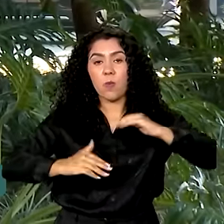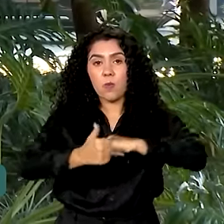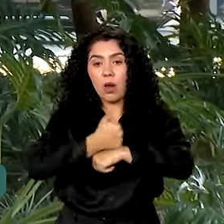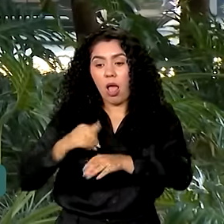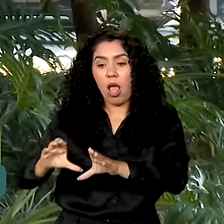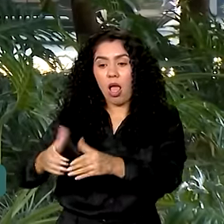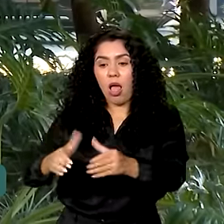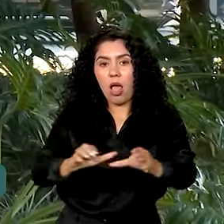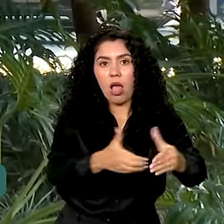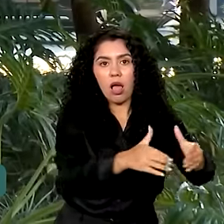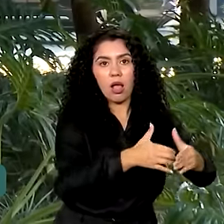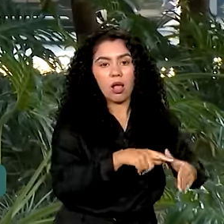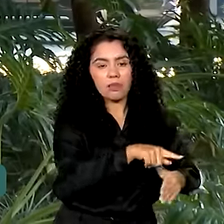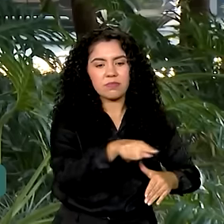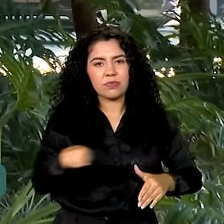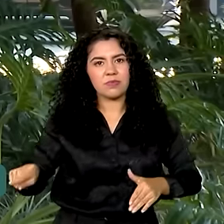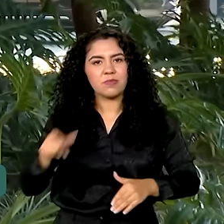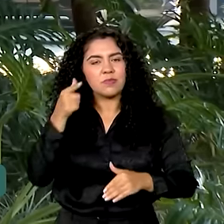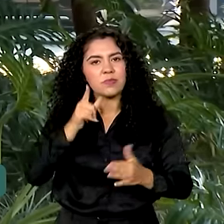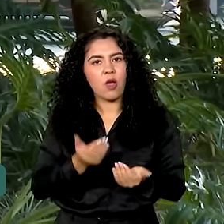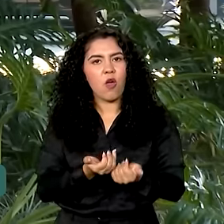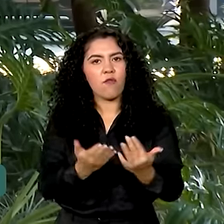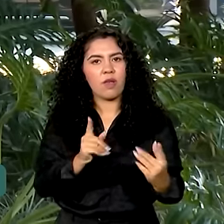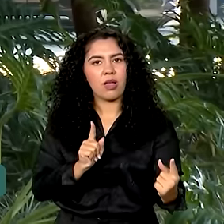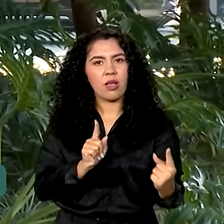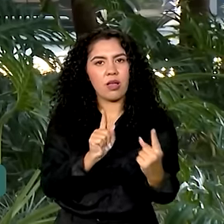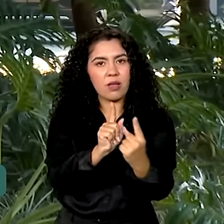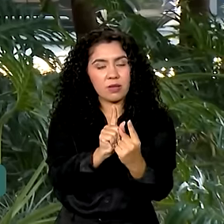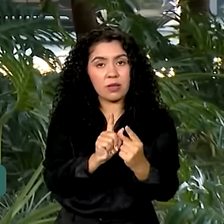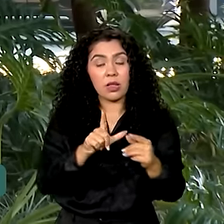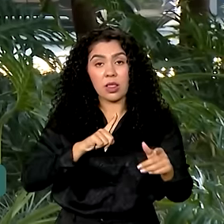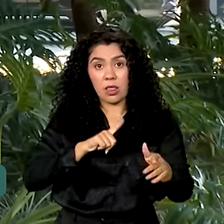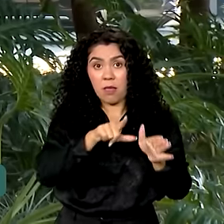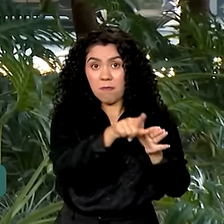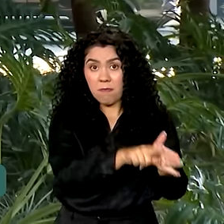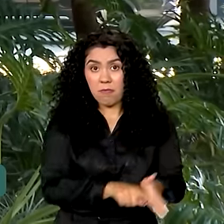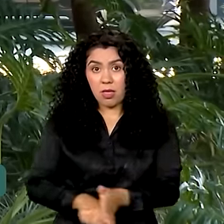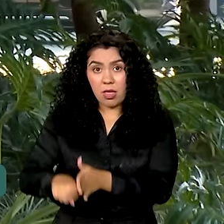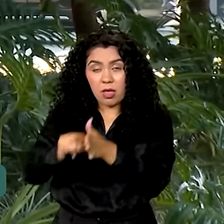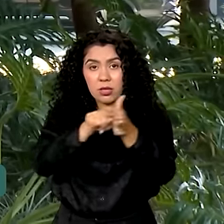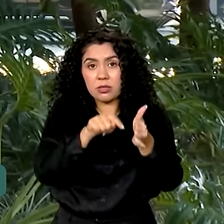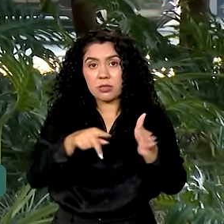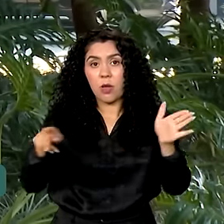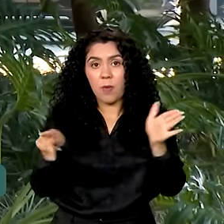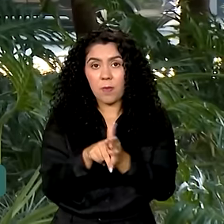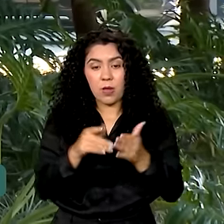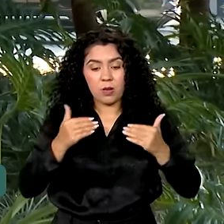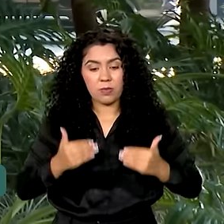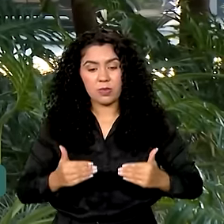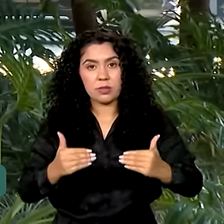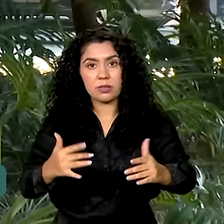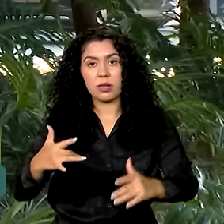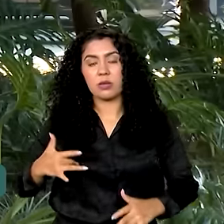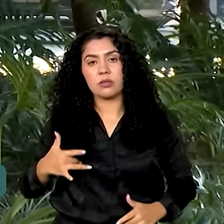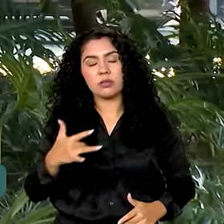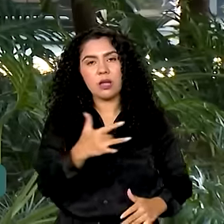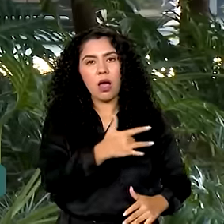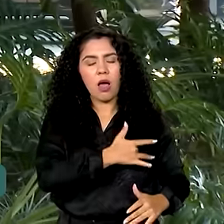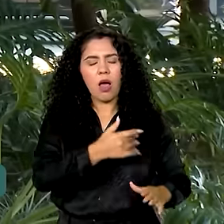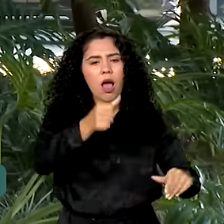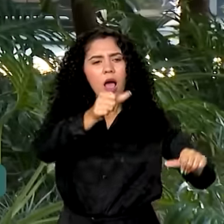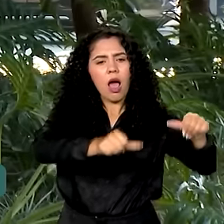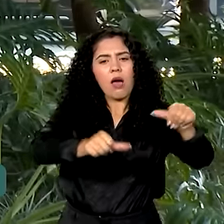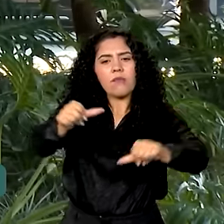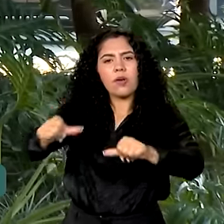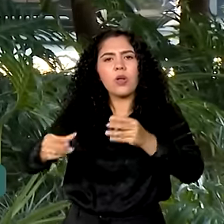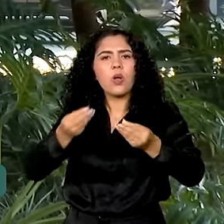puderam fazer parte desse atendimento nesse programa. Uma pesquisa, encomendada pelo Ministério da Saúde, avaliou as condições